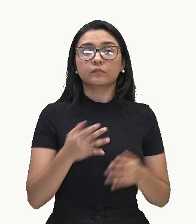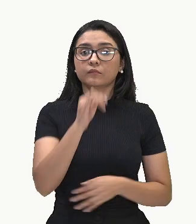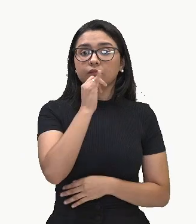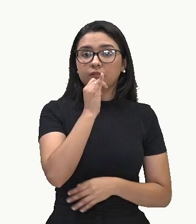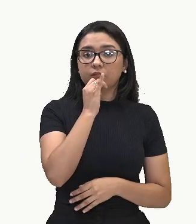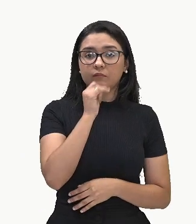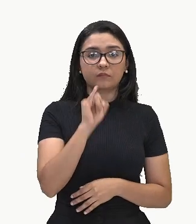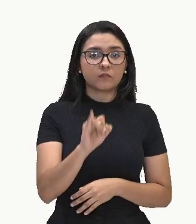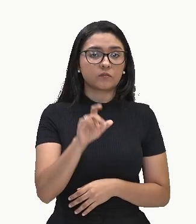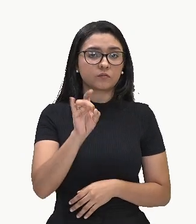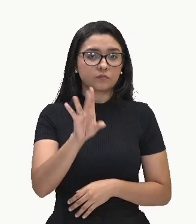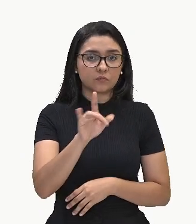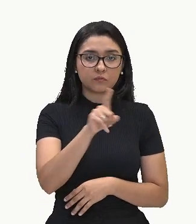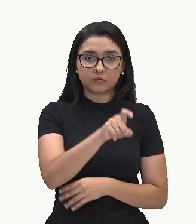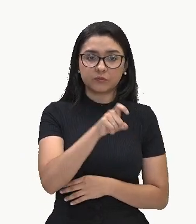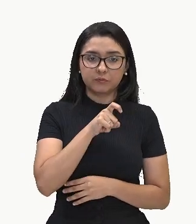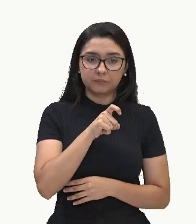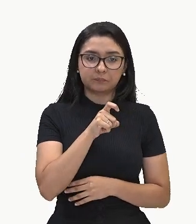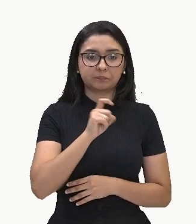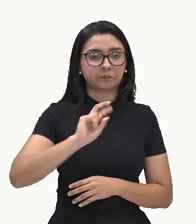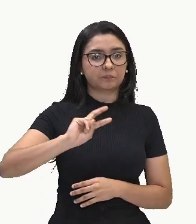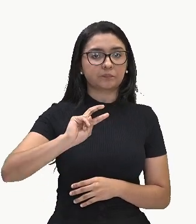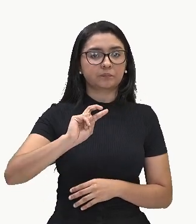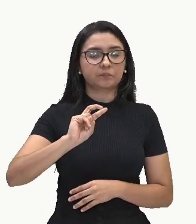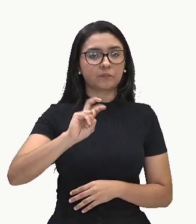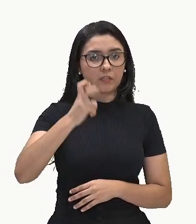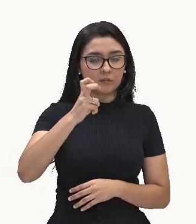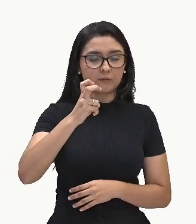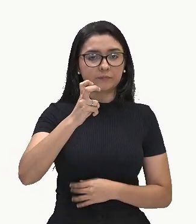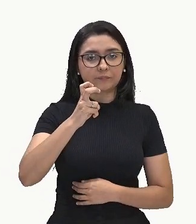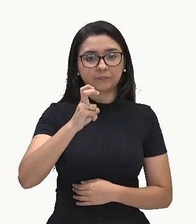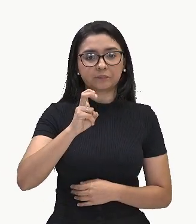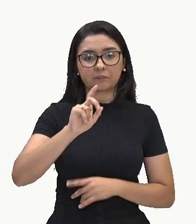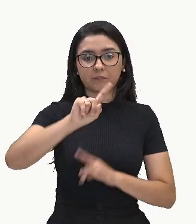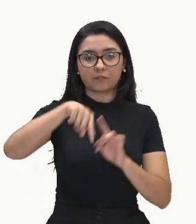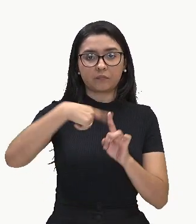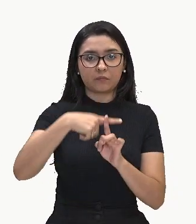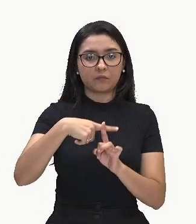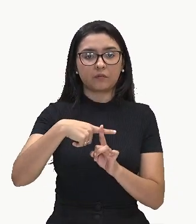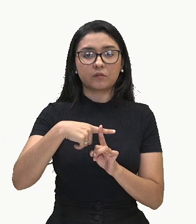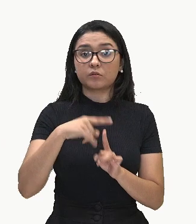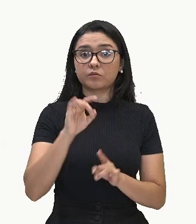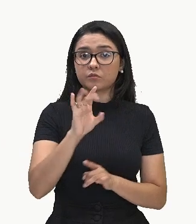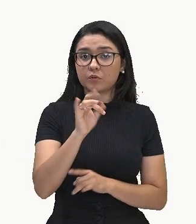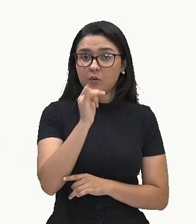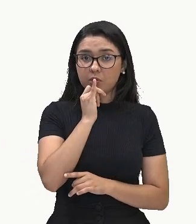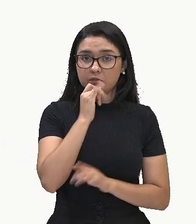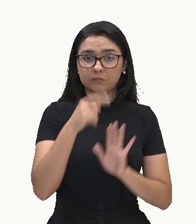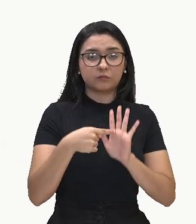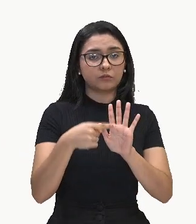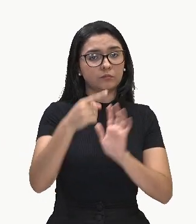né, elevado à quinta, mais... Isso aqui é exemplo, tá, pessoal?